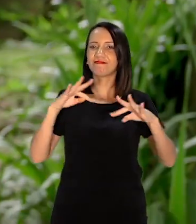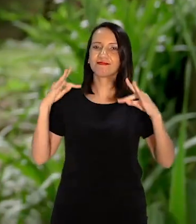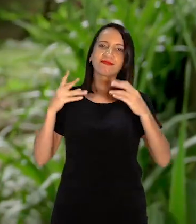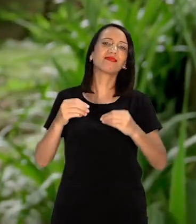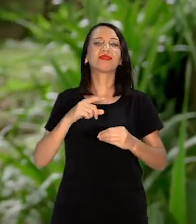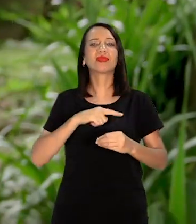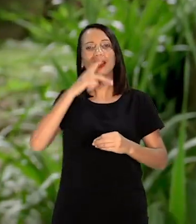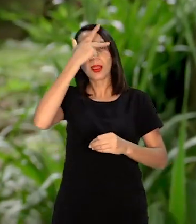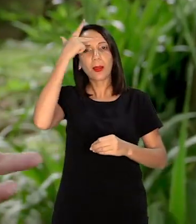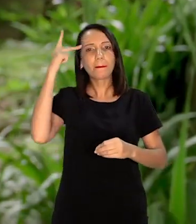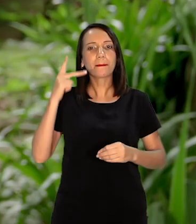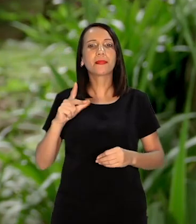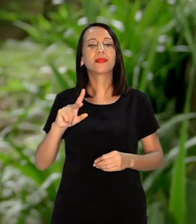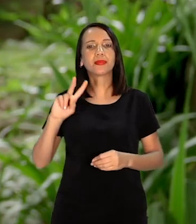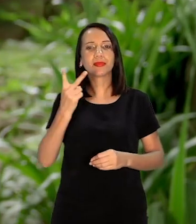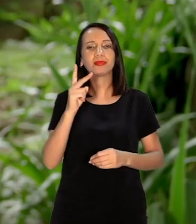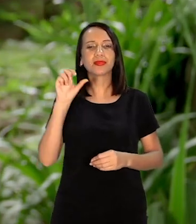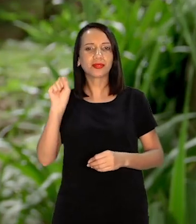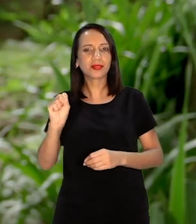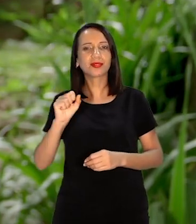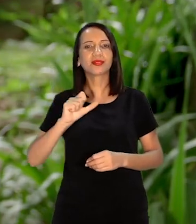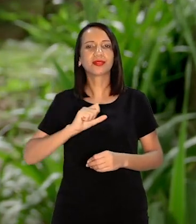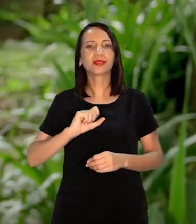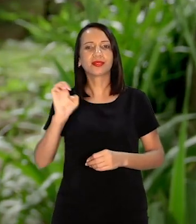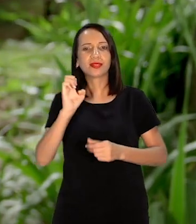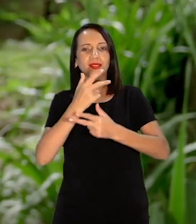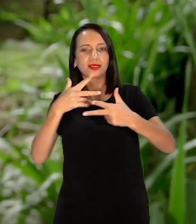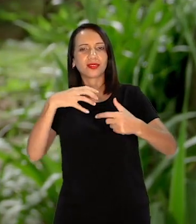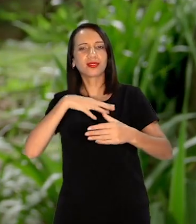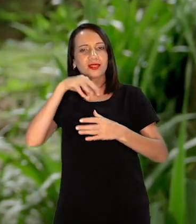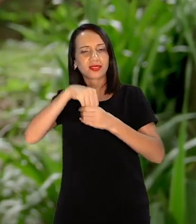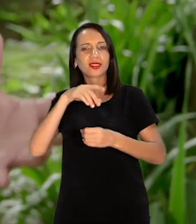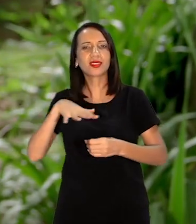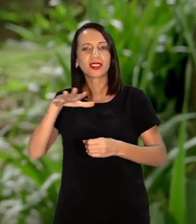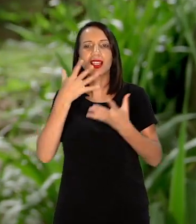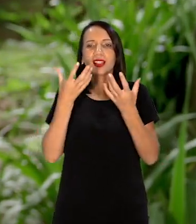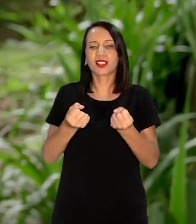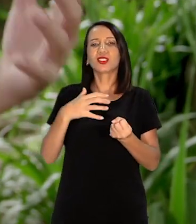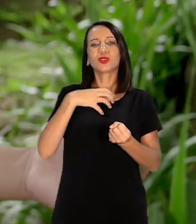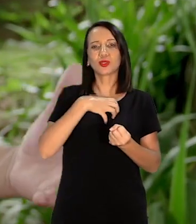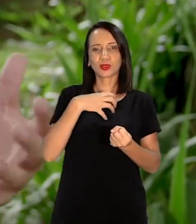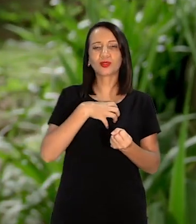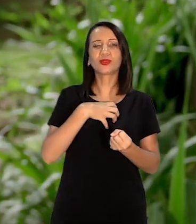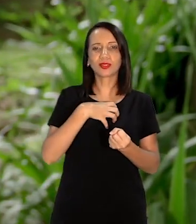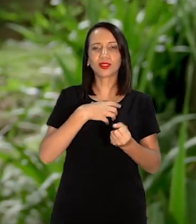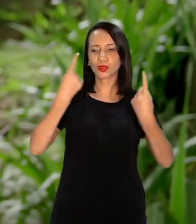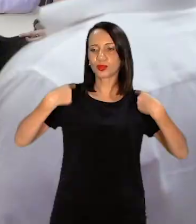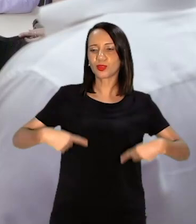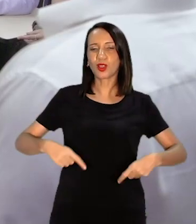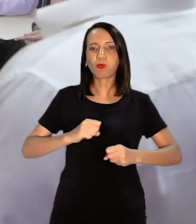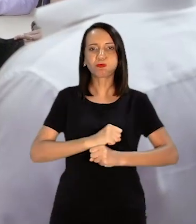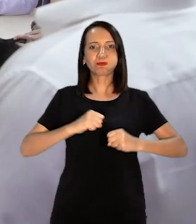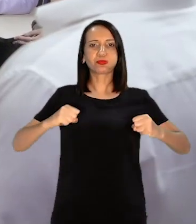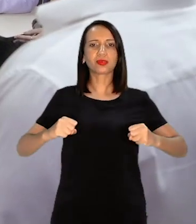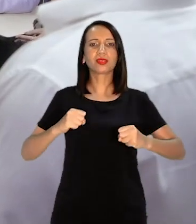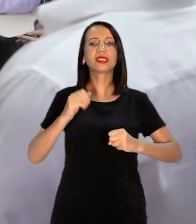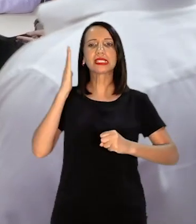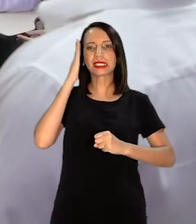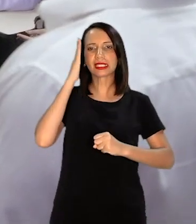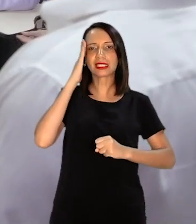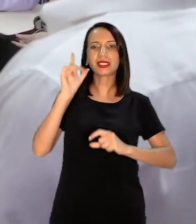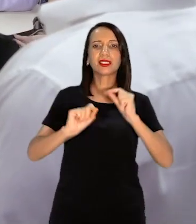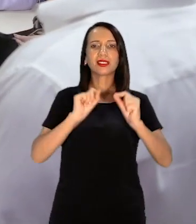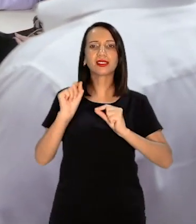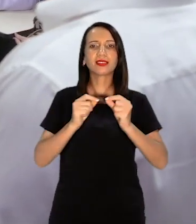homossexual se assume É... Professor Douglas A pessoa que tem um corpo gordo Entende